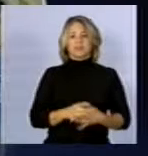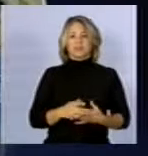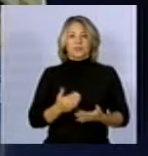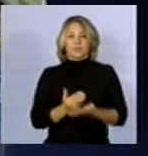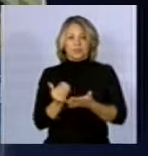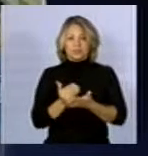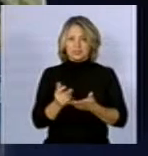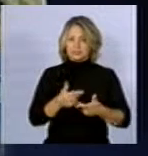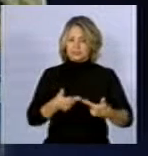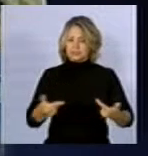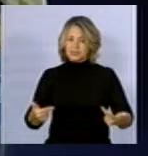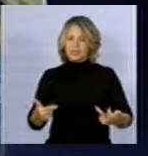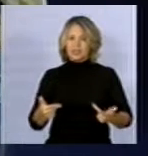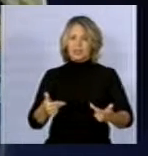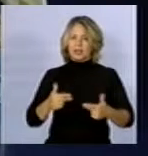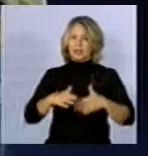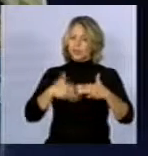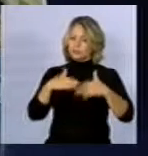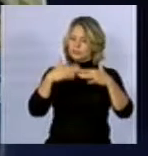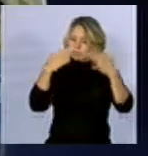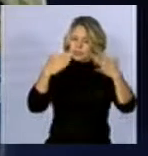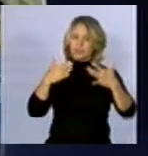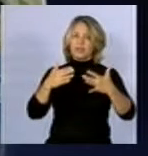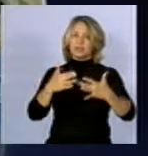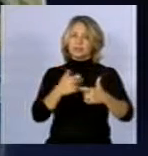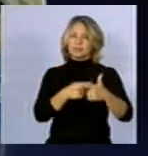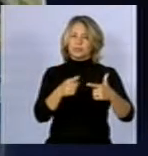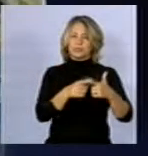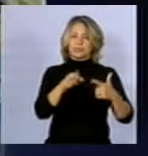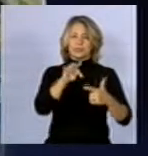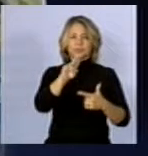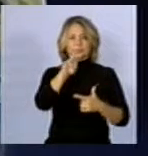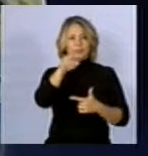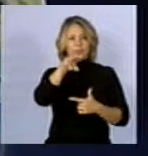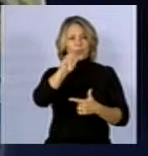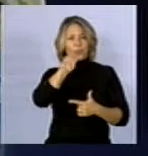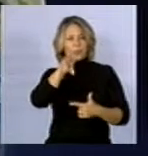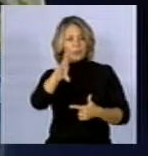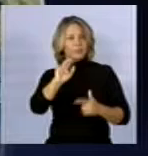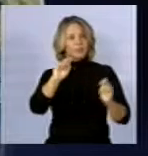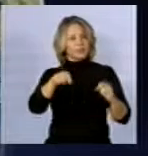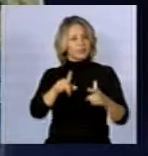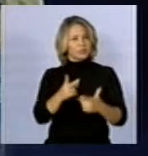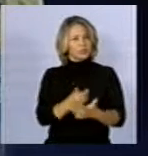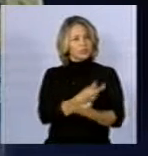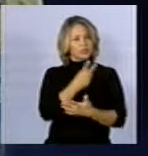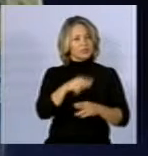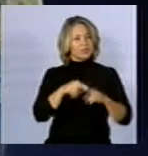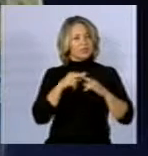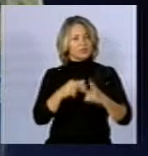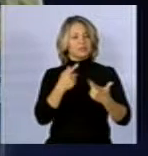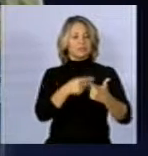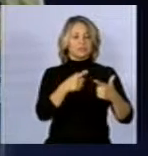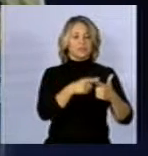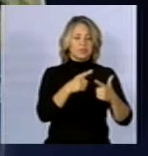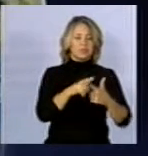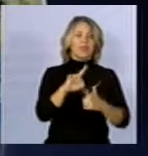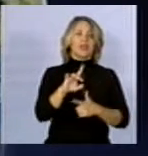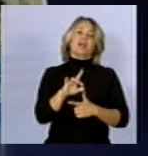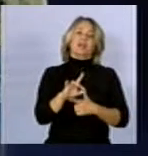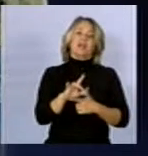a iniciação, promoção e progressão do tumor, pode ser desencadeado por agentes físicos, biológicos e químicos.